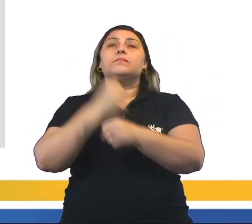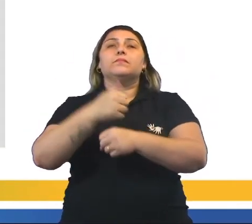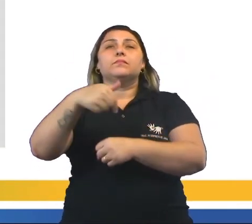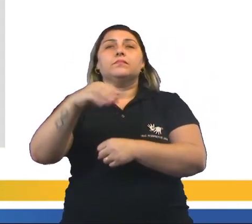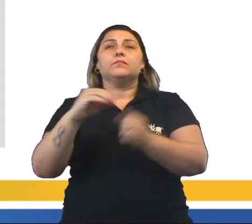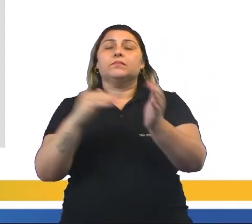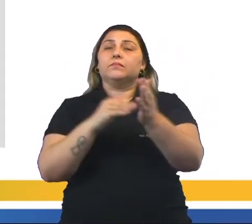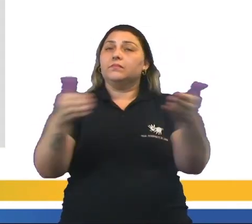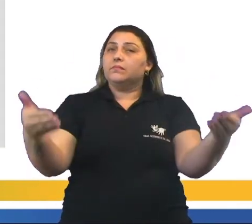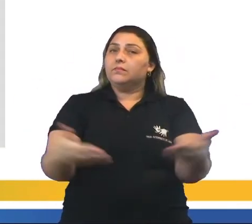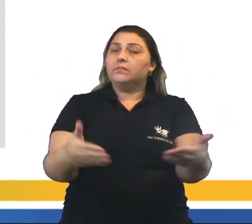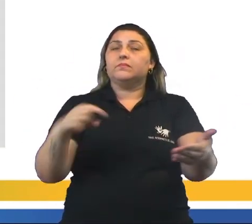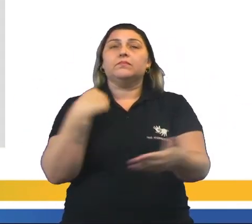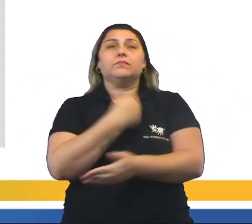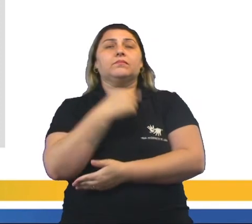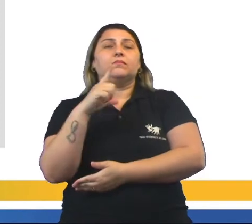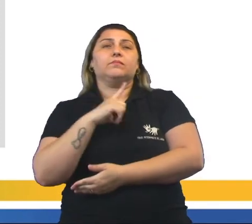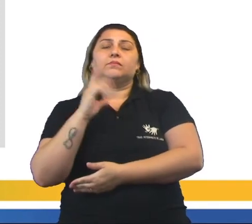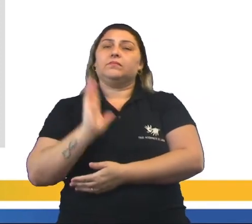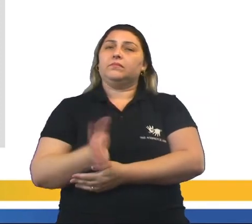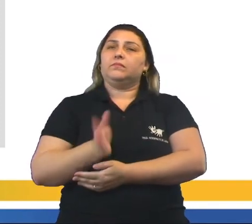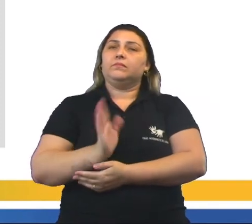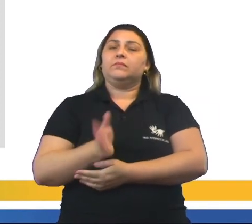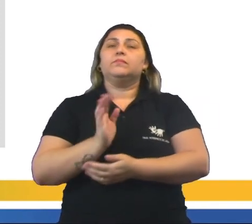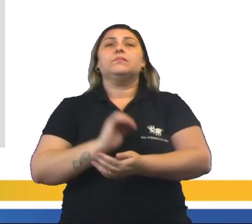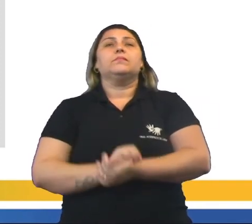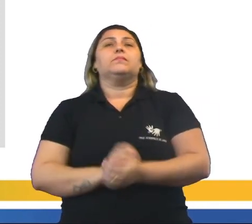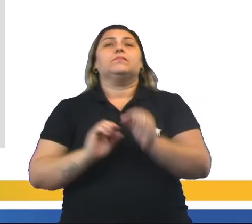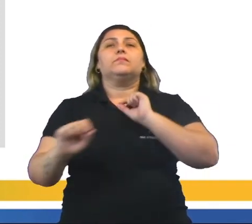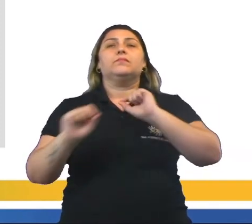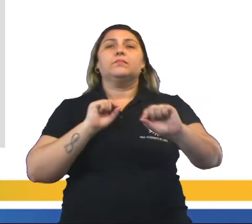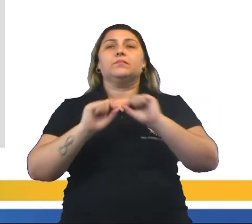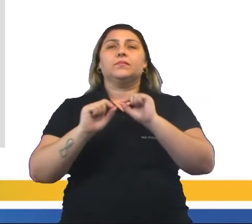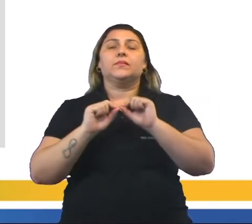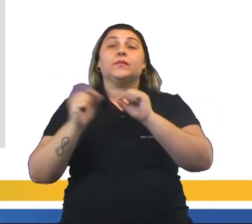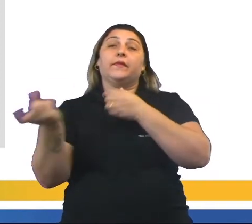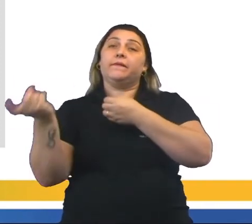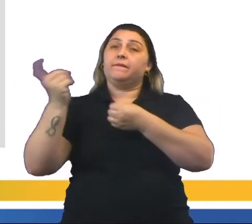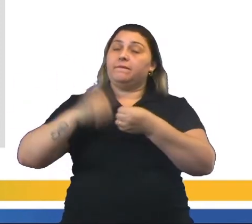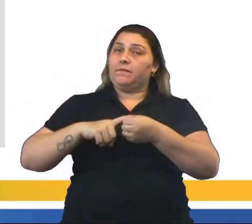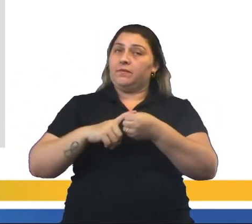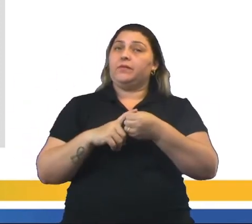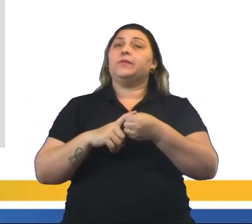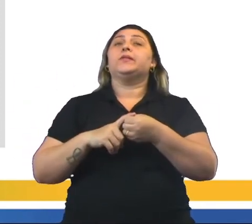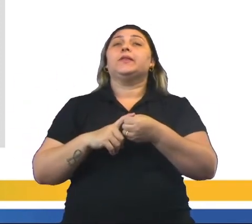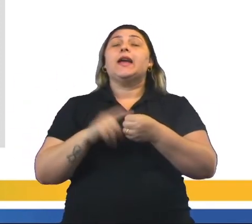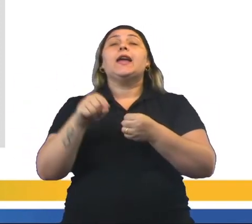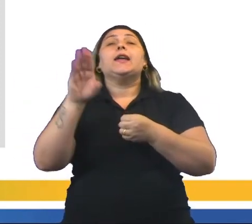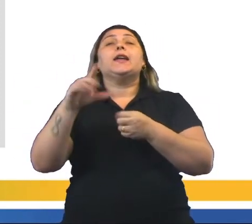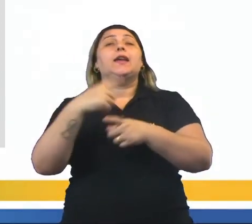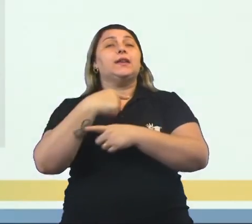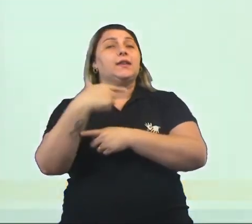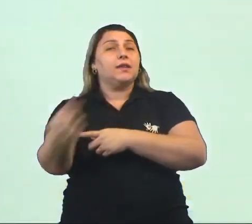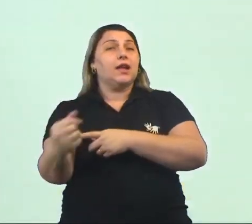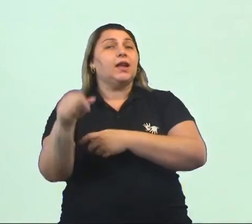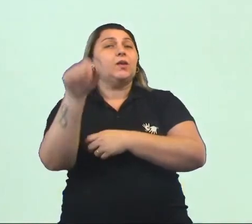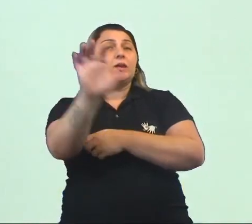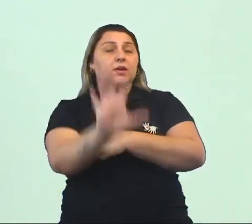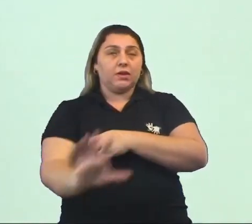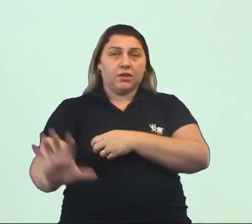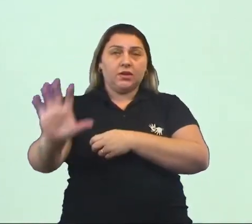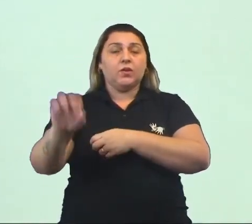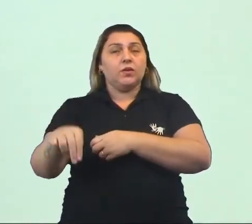até os dias atuais, nós temos já um processo de retorno. É o contrário. Quem saiu da região